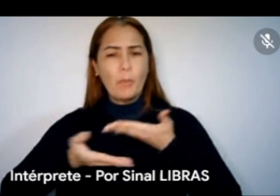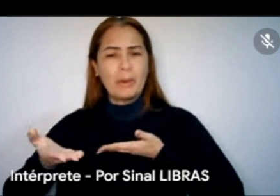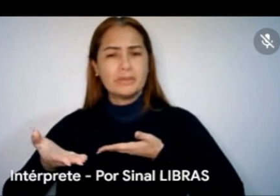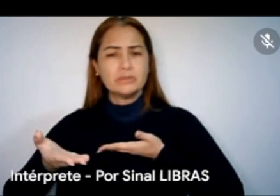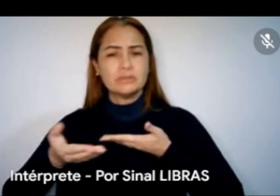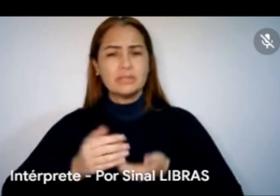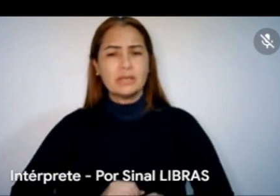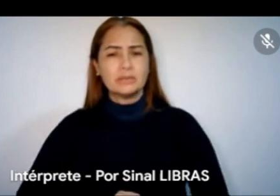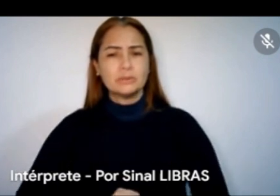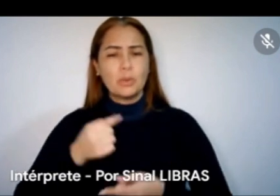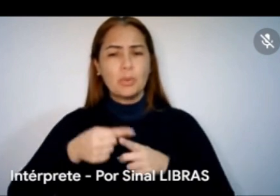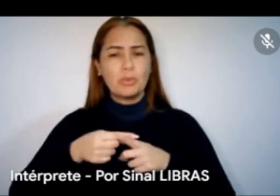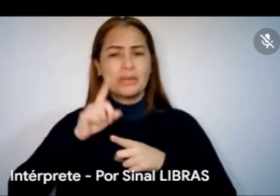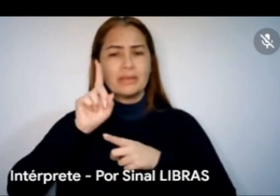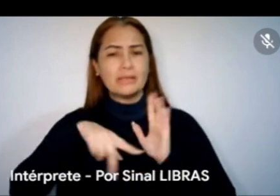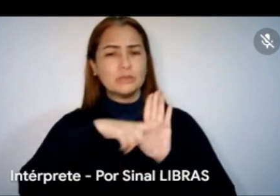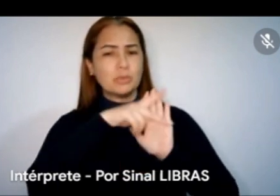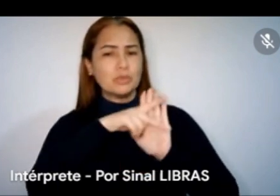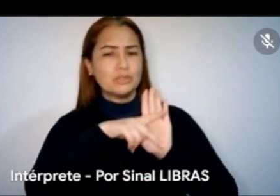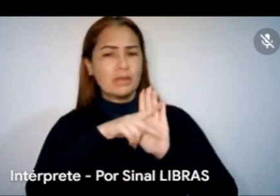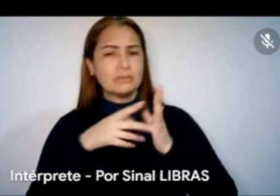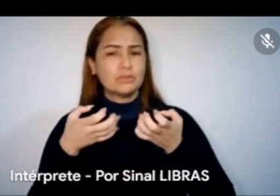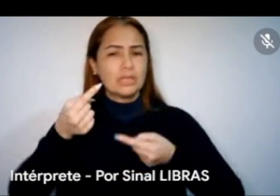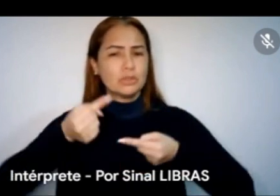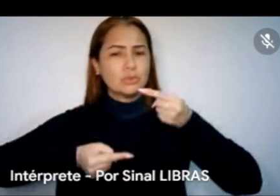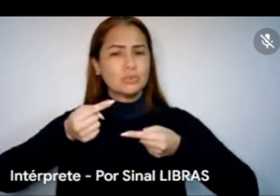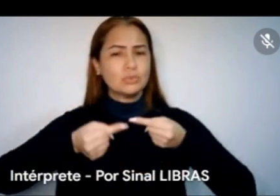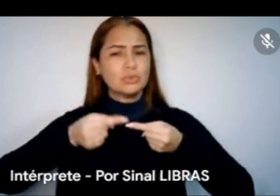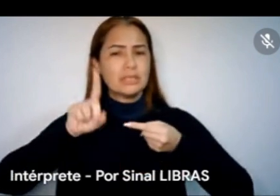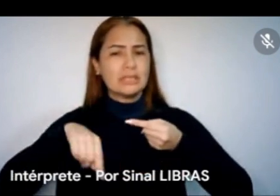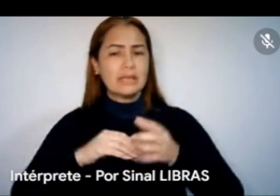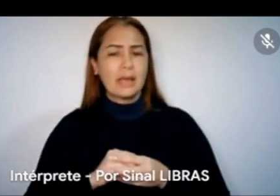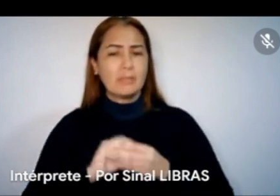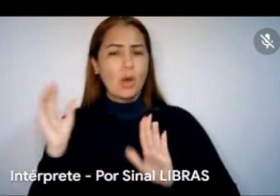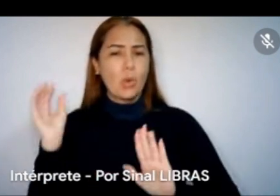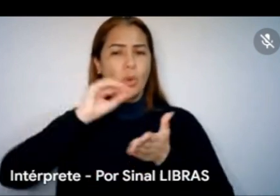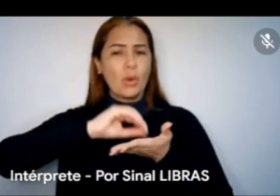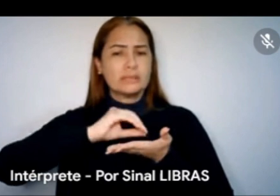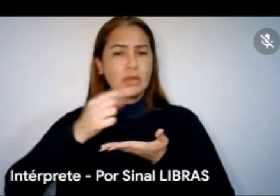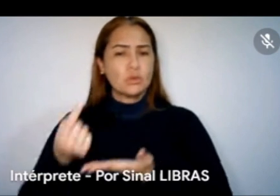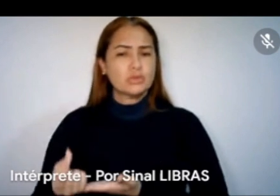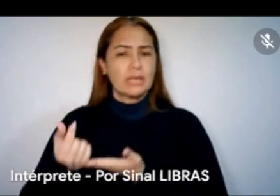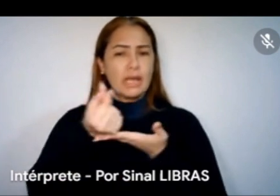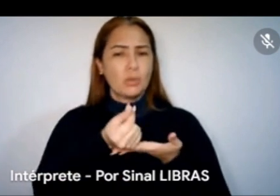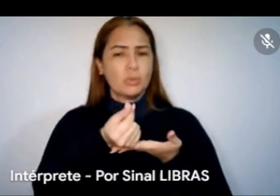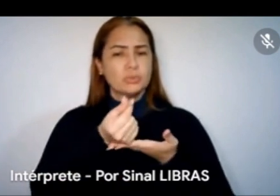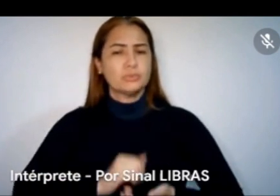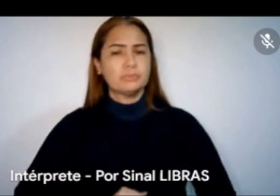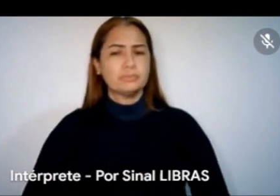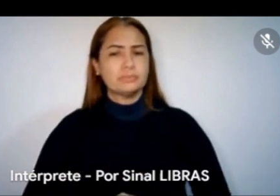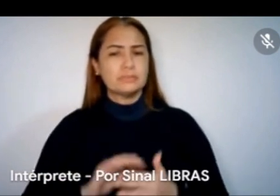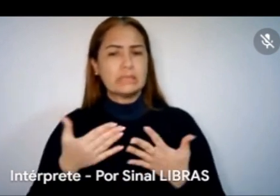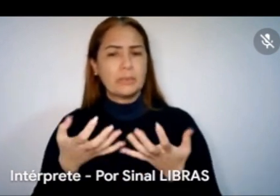é esse plano que a gente está discutindo, esse plano de aplicação de recursos. E aí, eu gostaria de saber